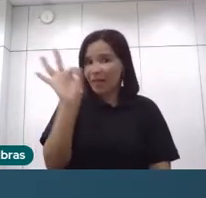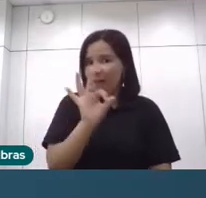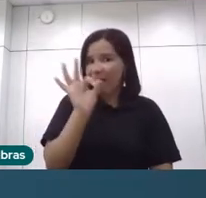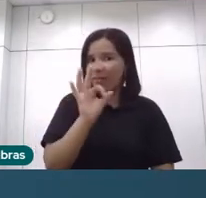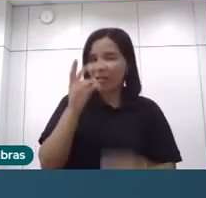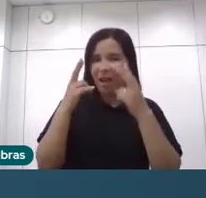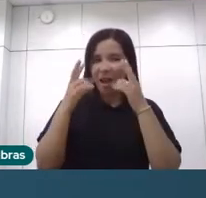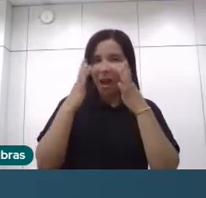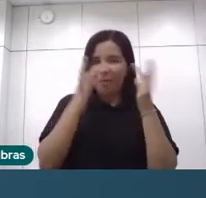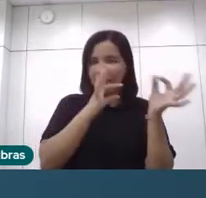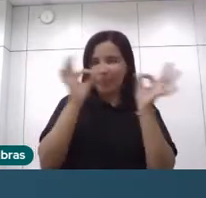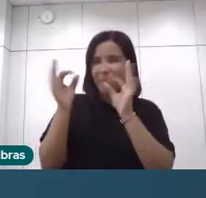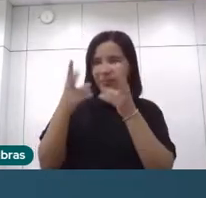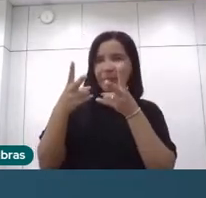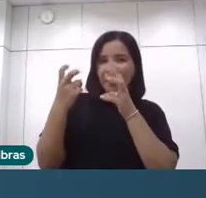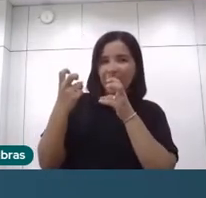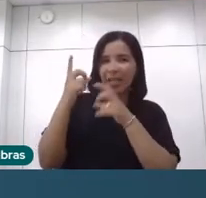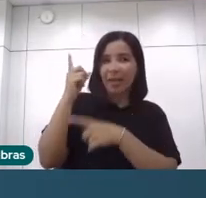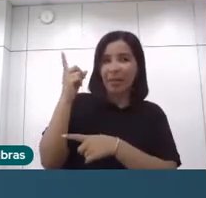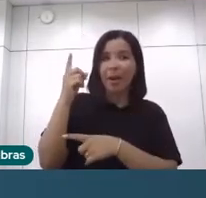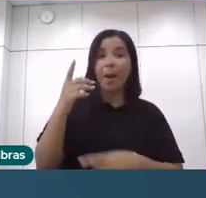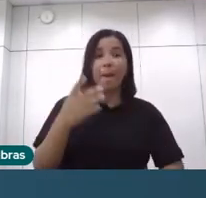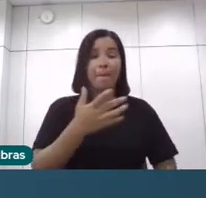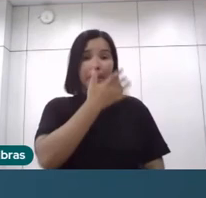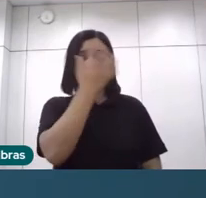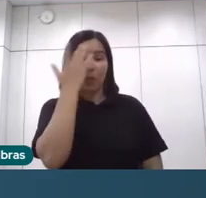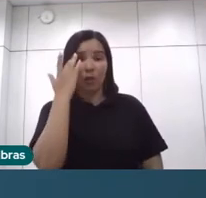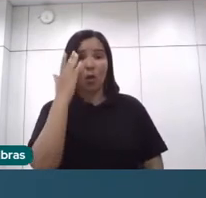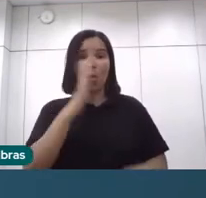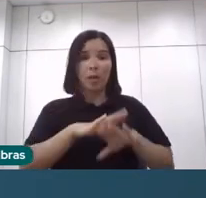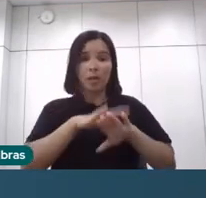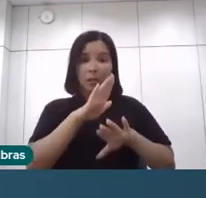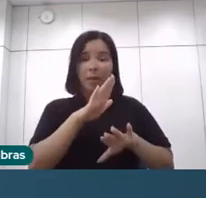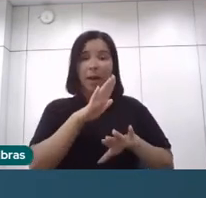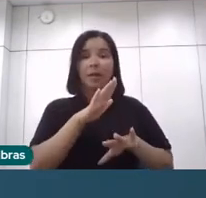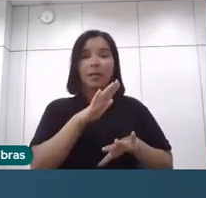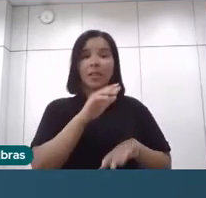Dos cargos mais altos, gente um pouco mais velha, né? Que tem alguma relação.